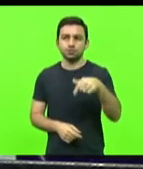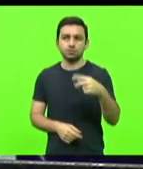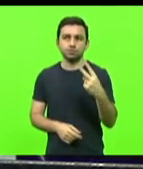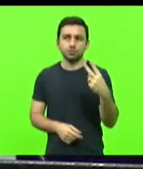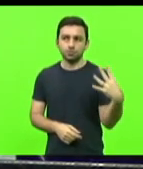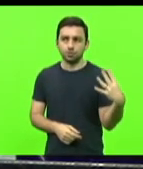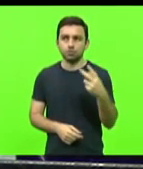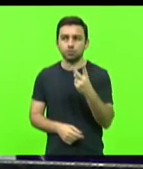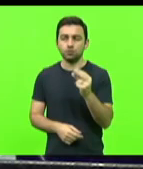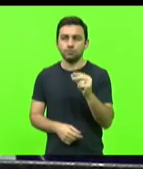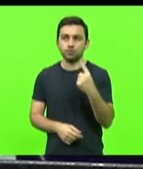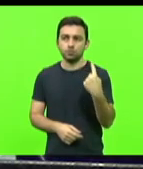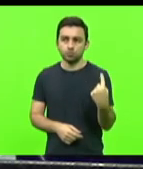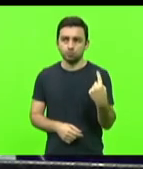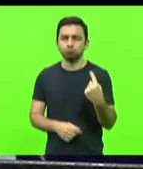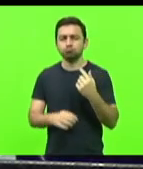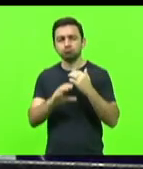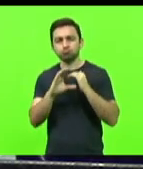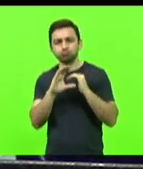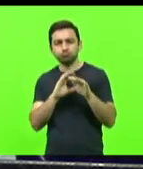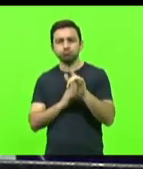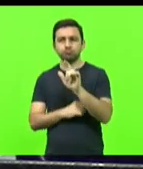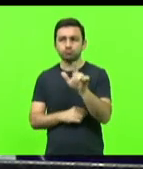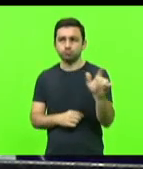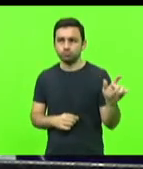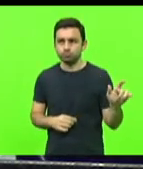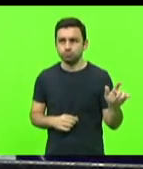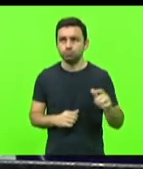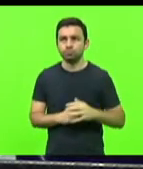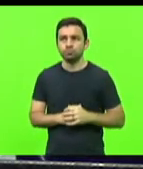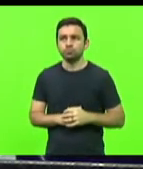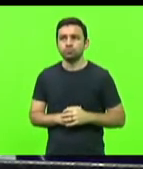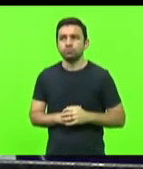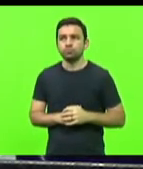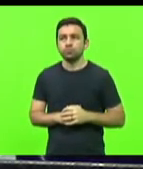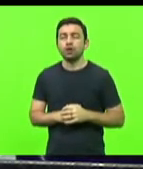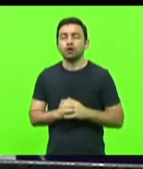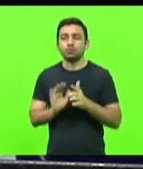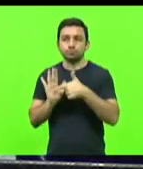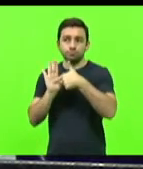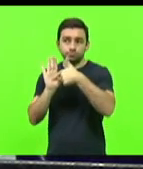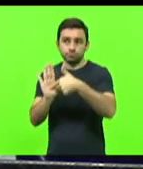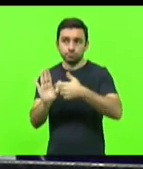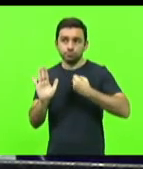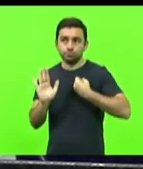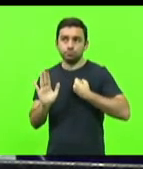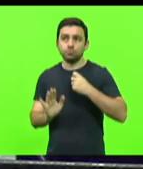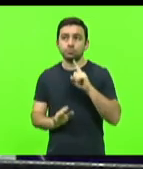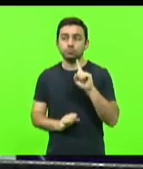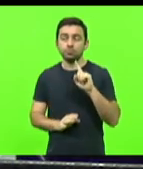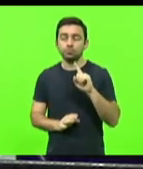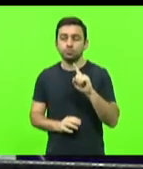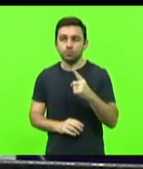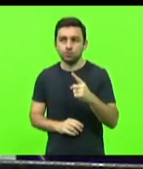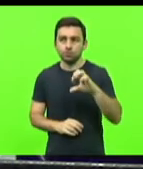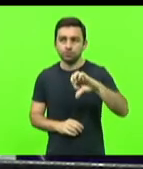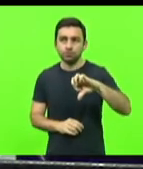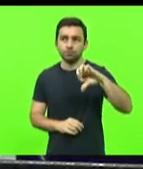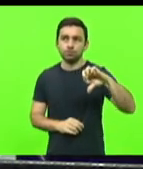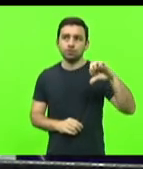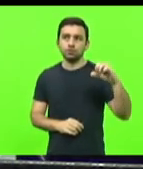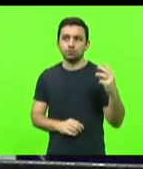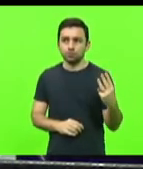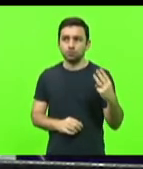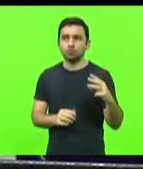comunicou que encaminhará aos destinatários as indicações número 1.993